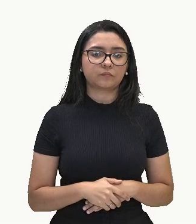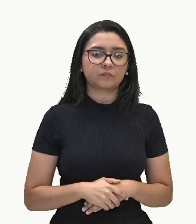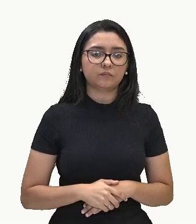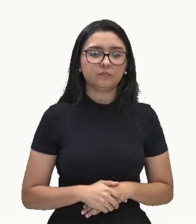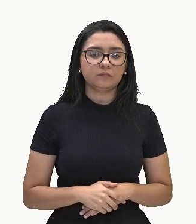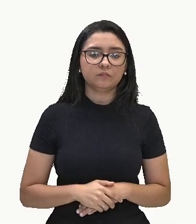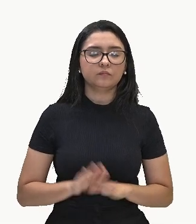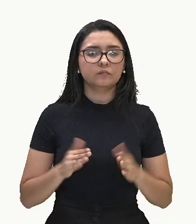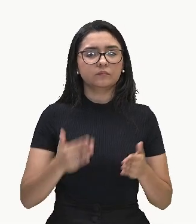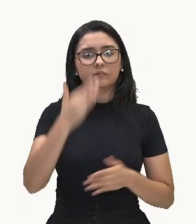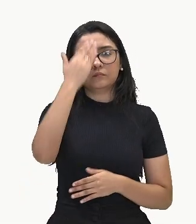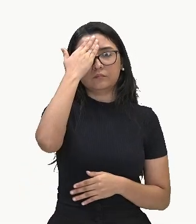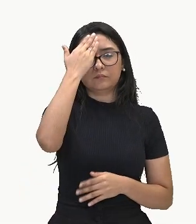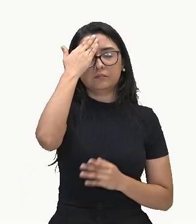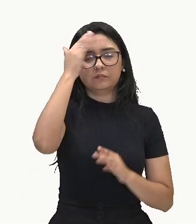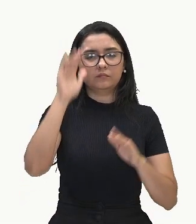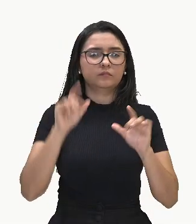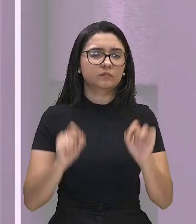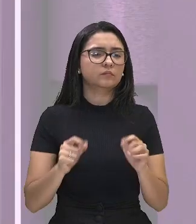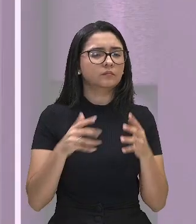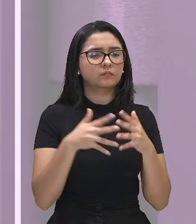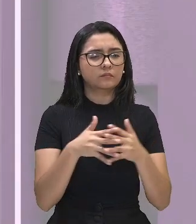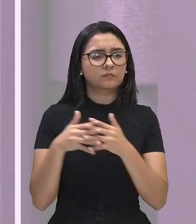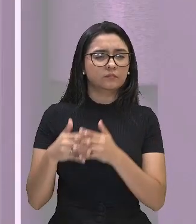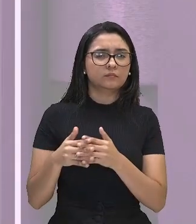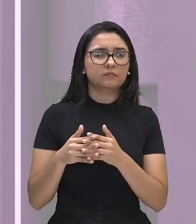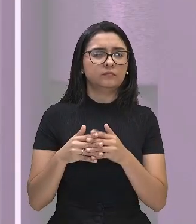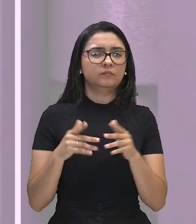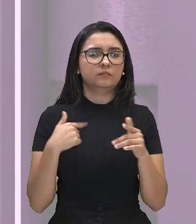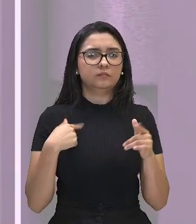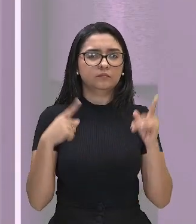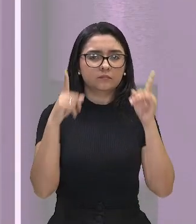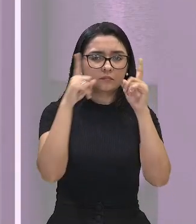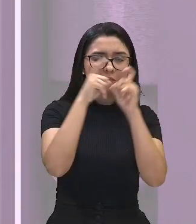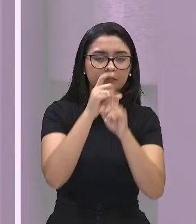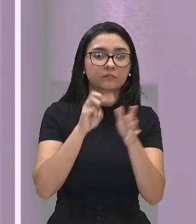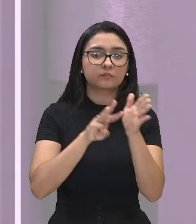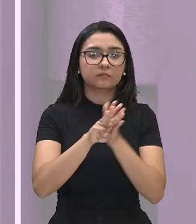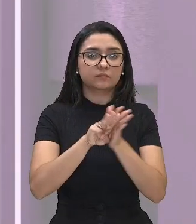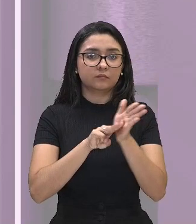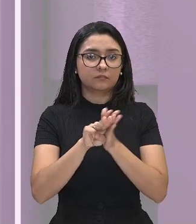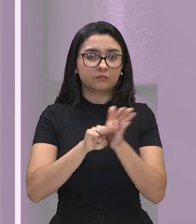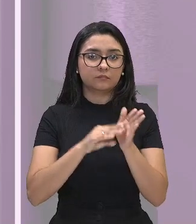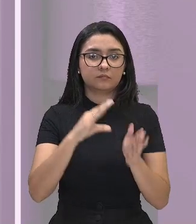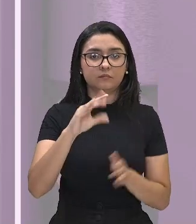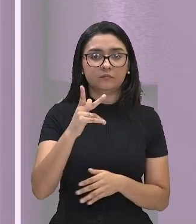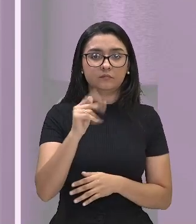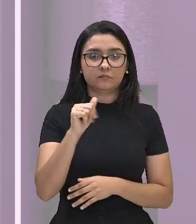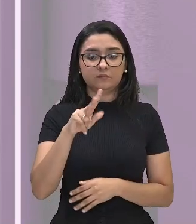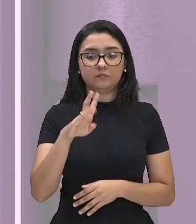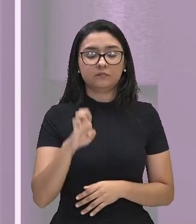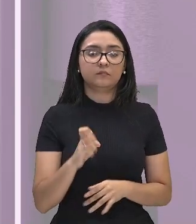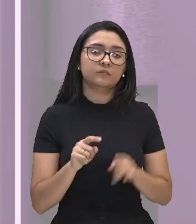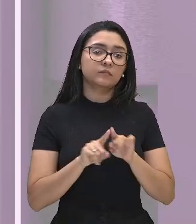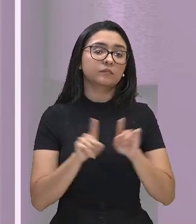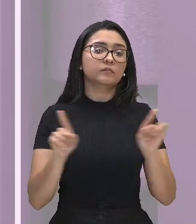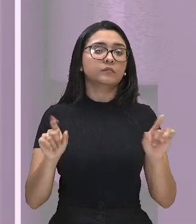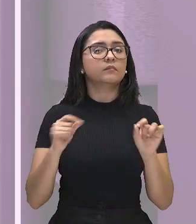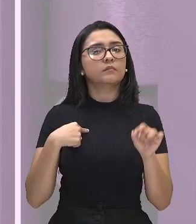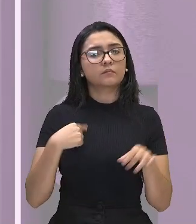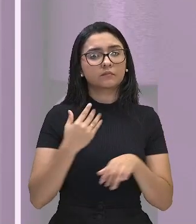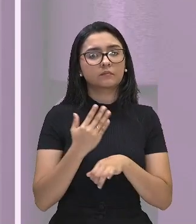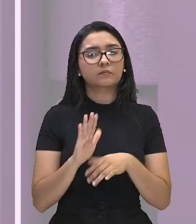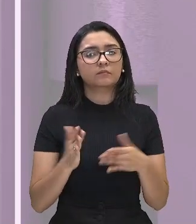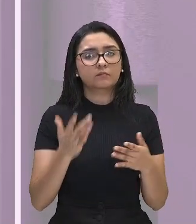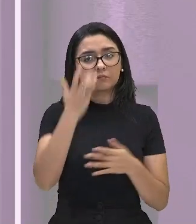sei que, inicialmente, ele é bem complicado aí o nosso método da chave. Tá bom? Mas, ele é prático